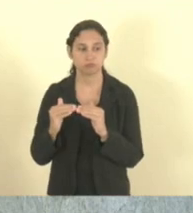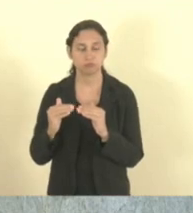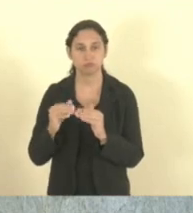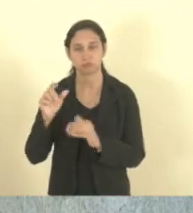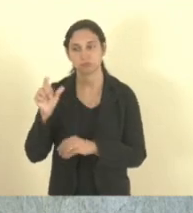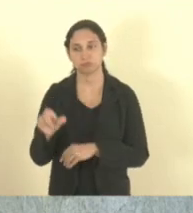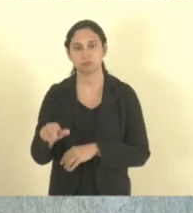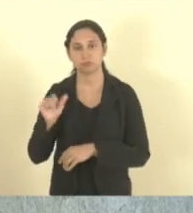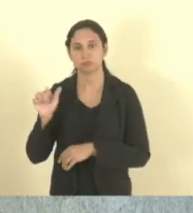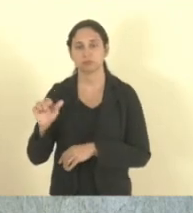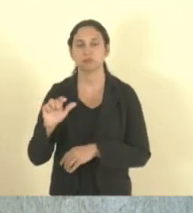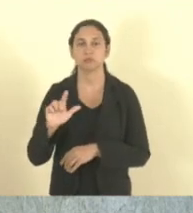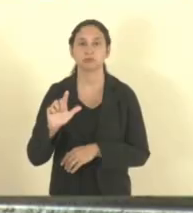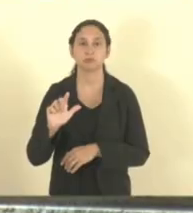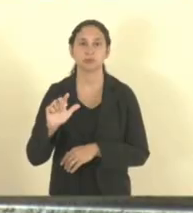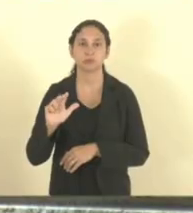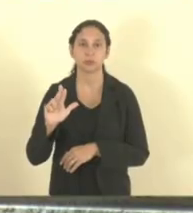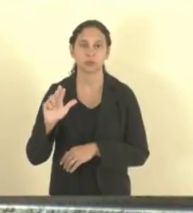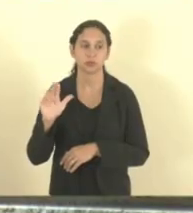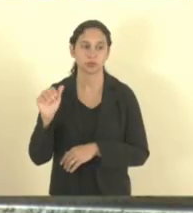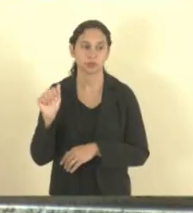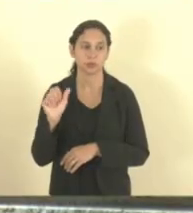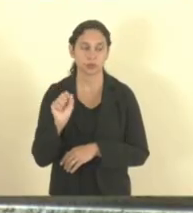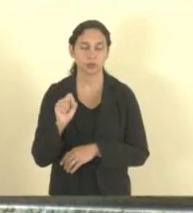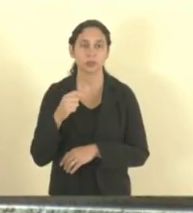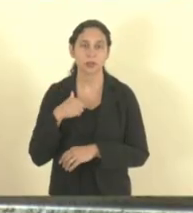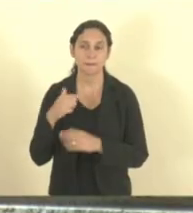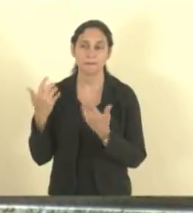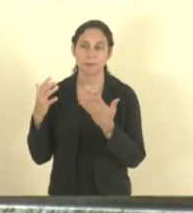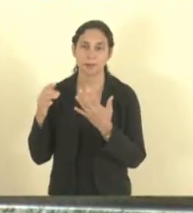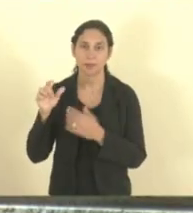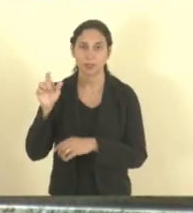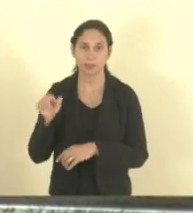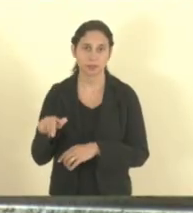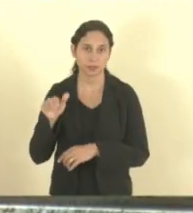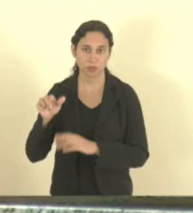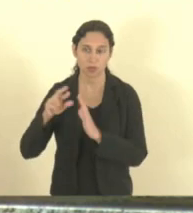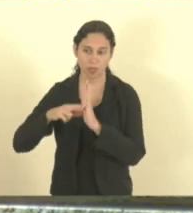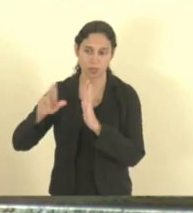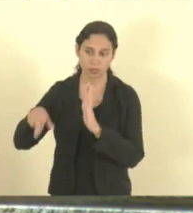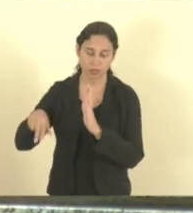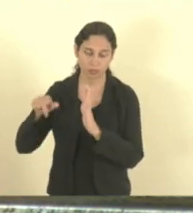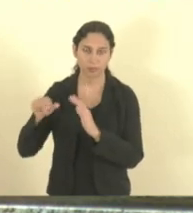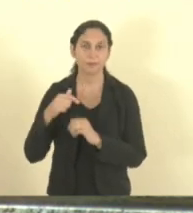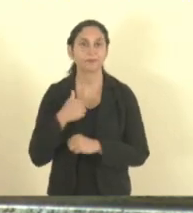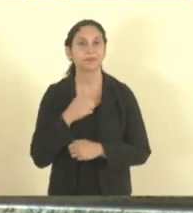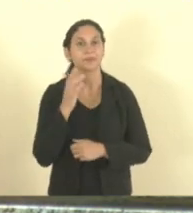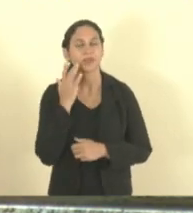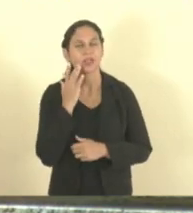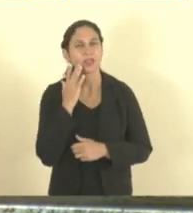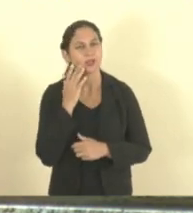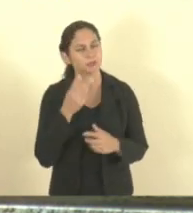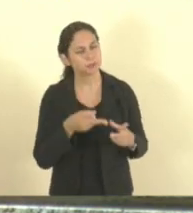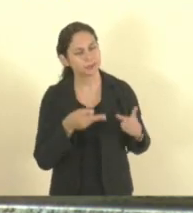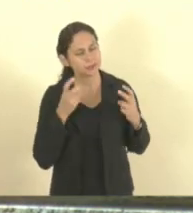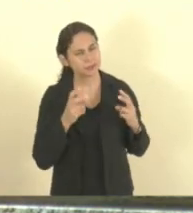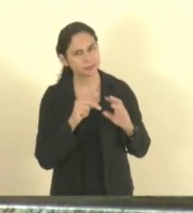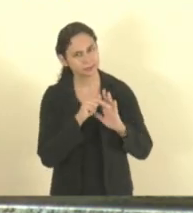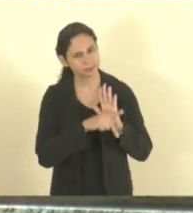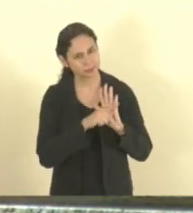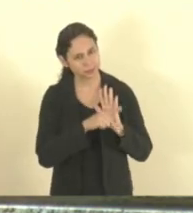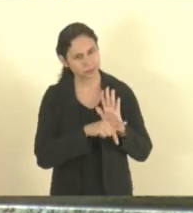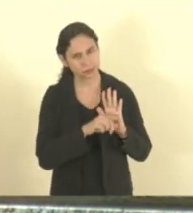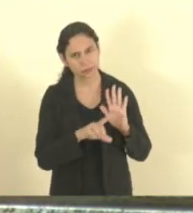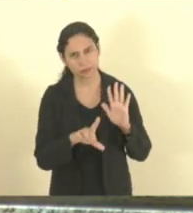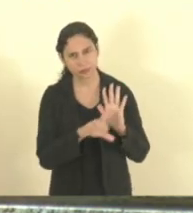deputado Lucas Caramuço, no parecer, parabenizar pelo parecer. Inclusive, eu achei o projeto um pouco confuso,